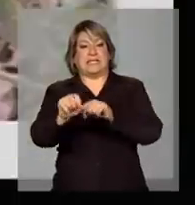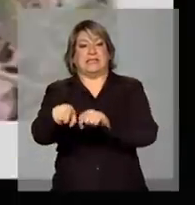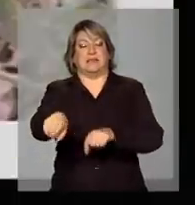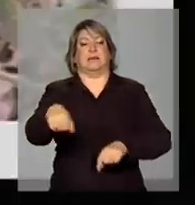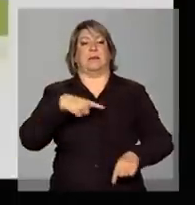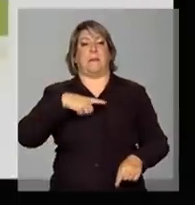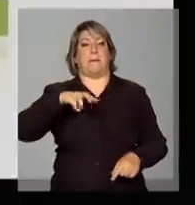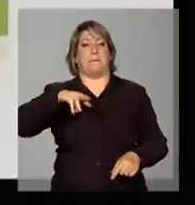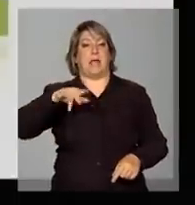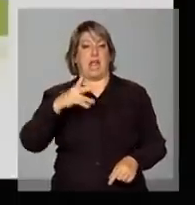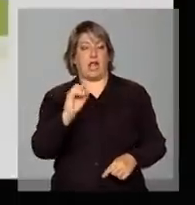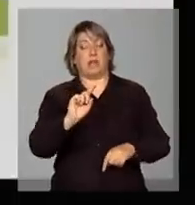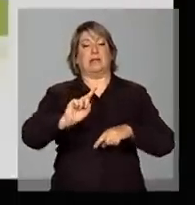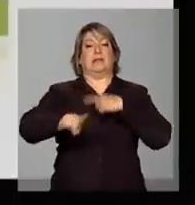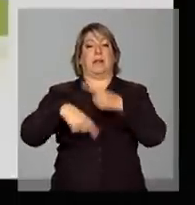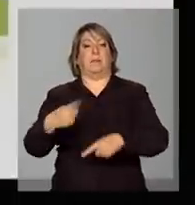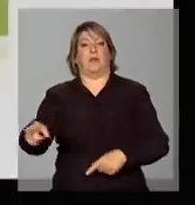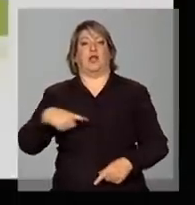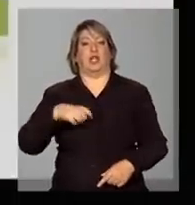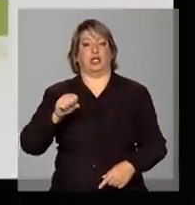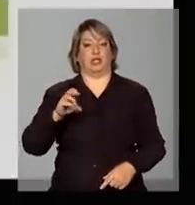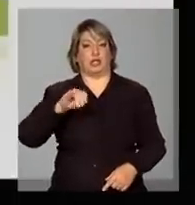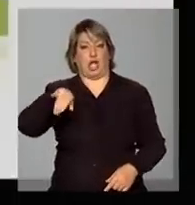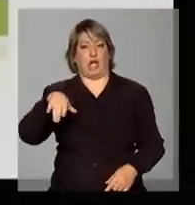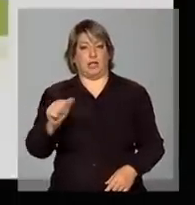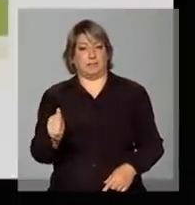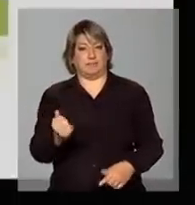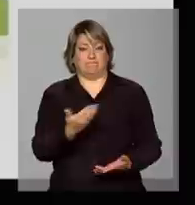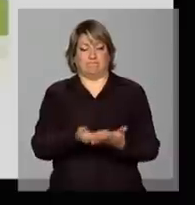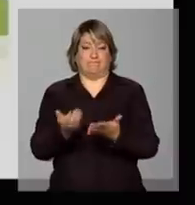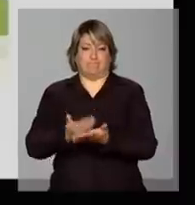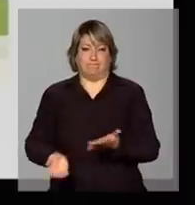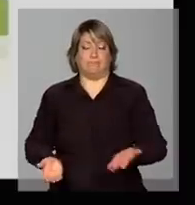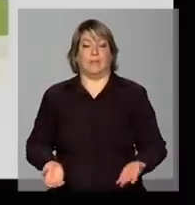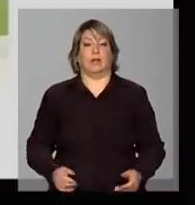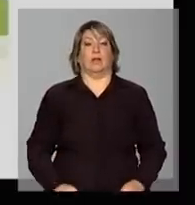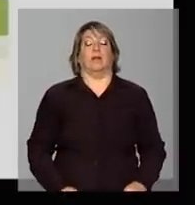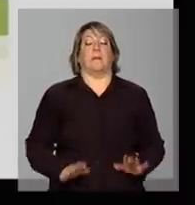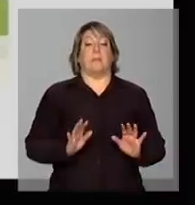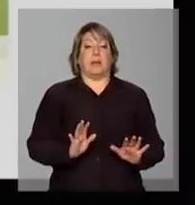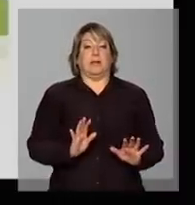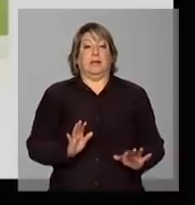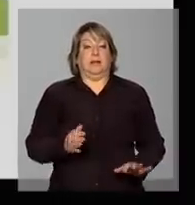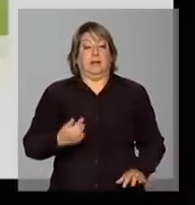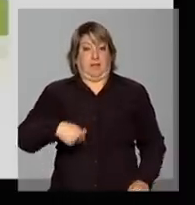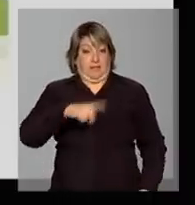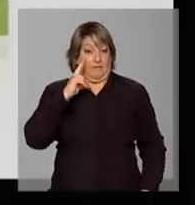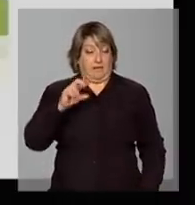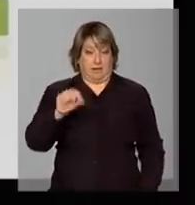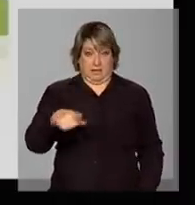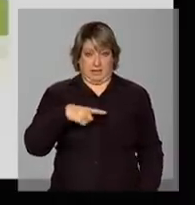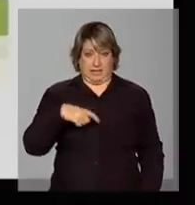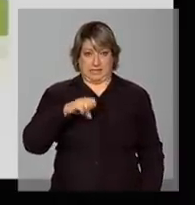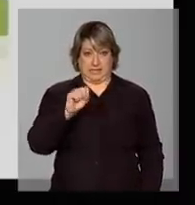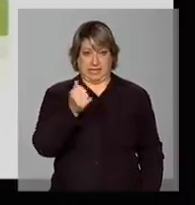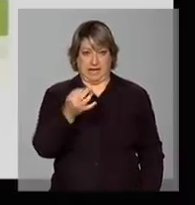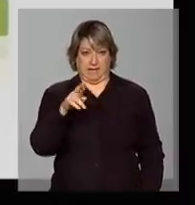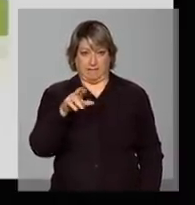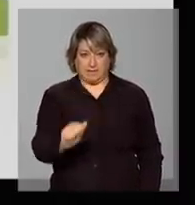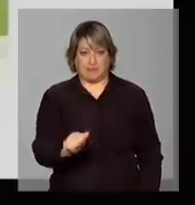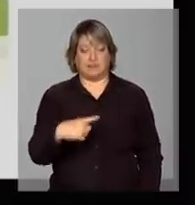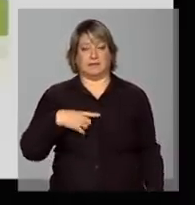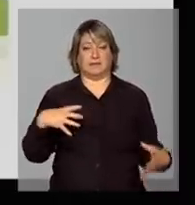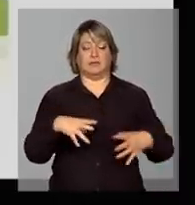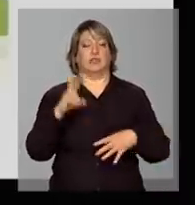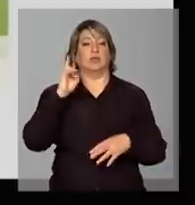Isso, só que de qualquer forma, o que nós percebemos? Vejam que a quebra de safra, em função da